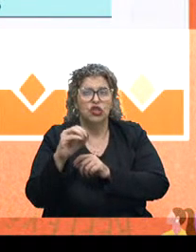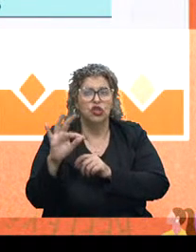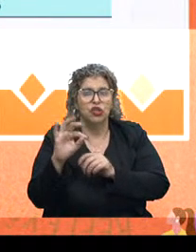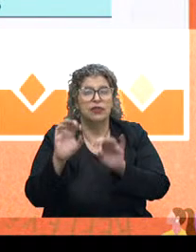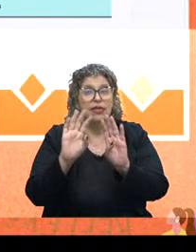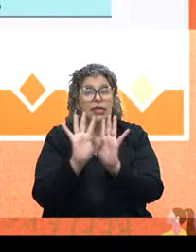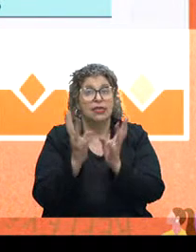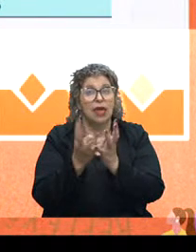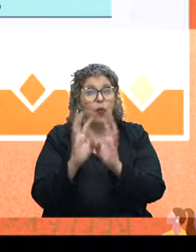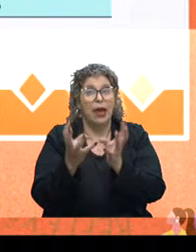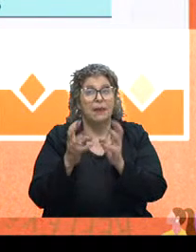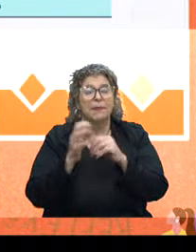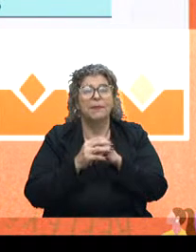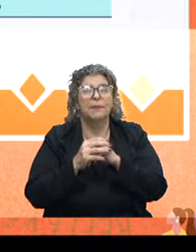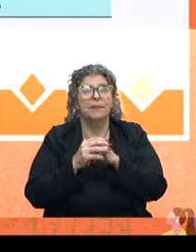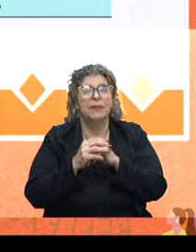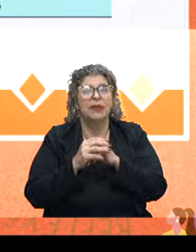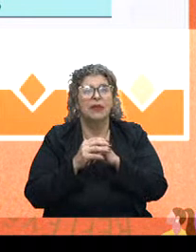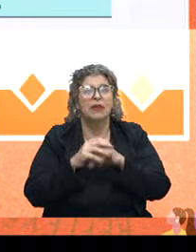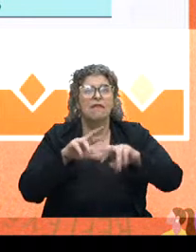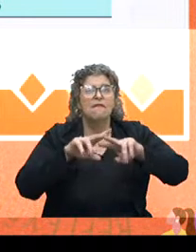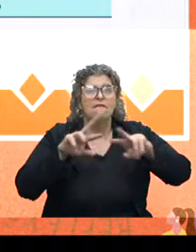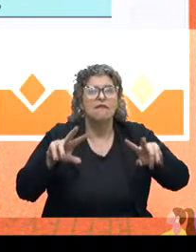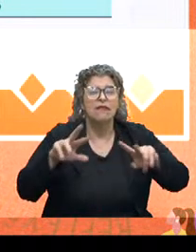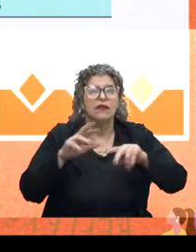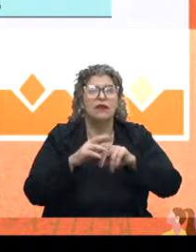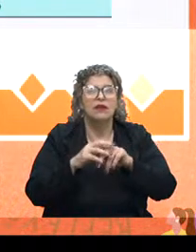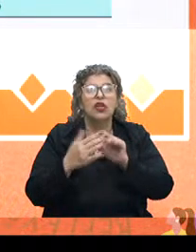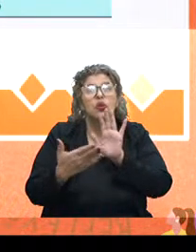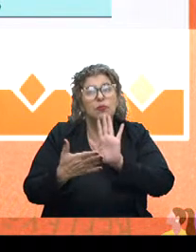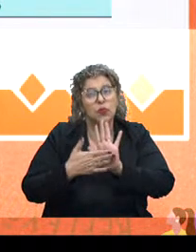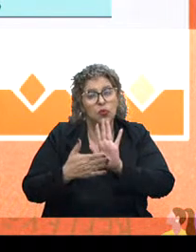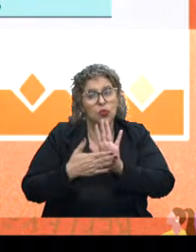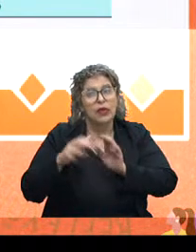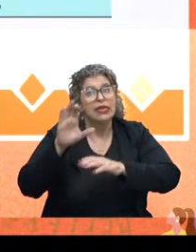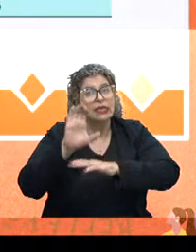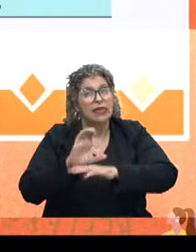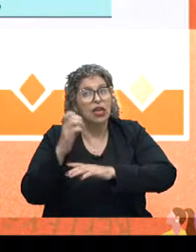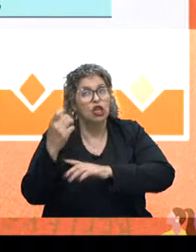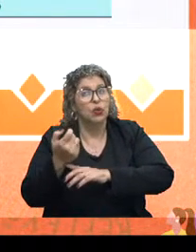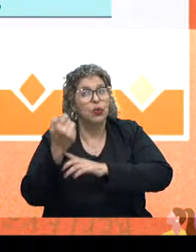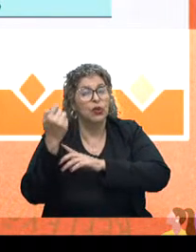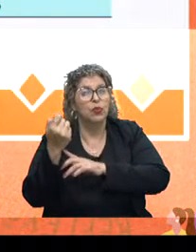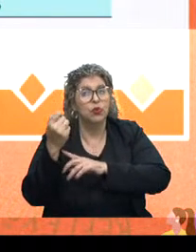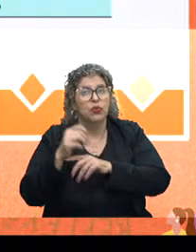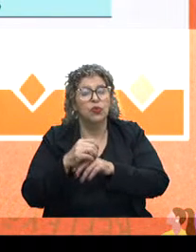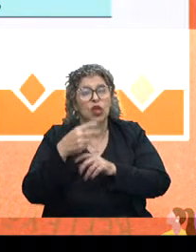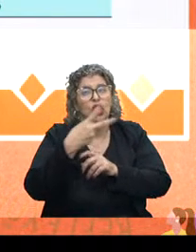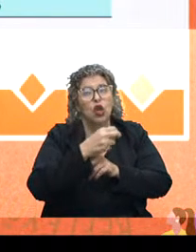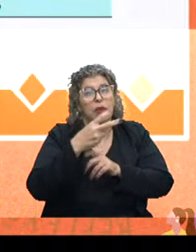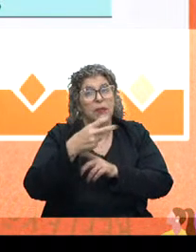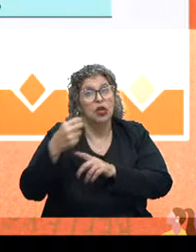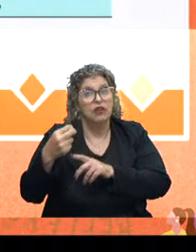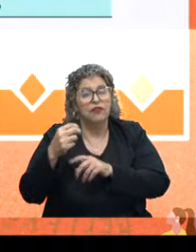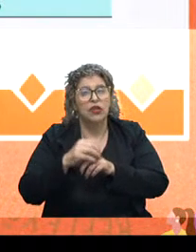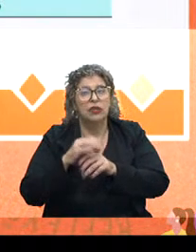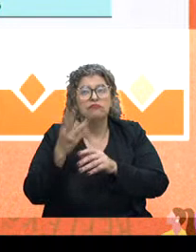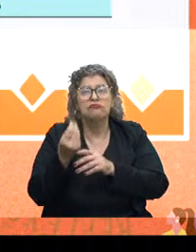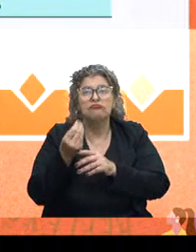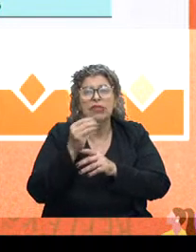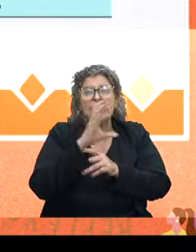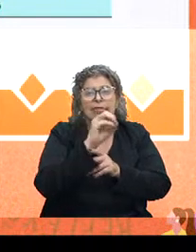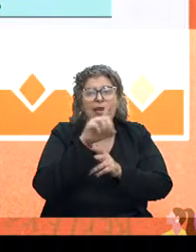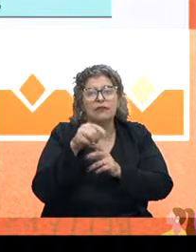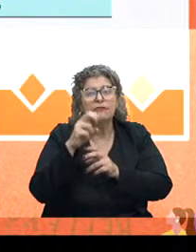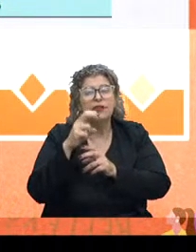Muito bem. Então, o que é que se propõe aqui? O Estado do Rio Grande do Sul, em 2020, aplicou 0